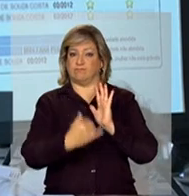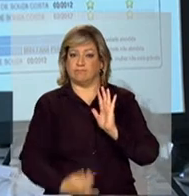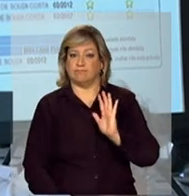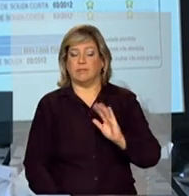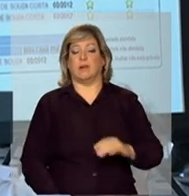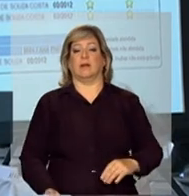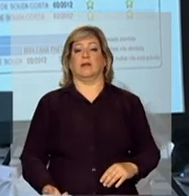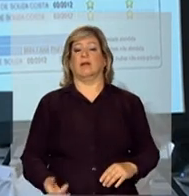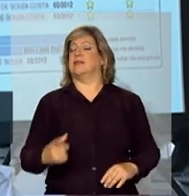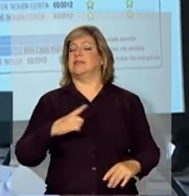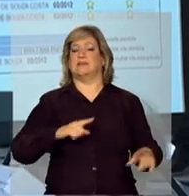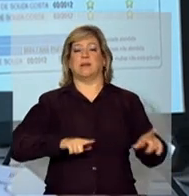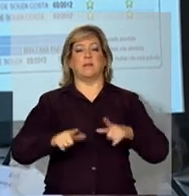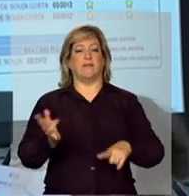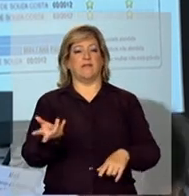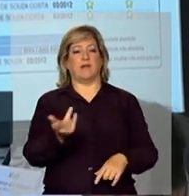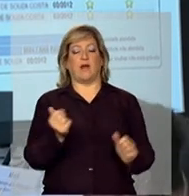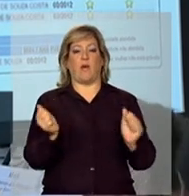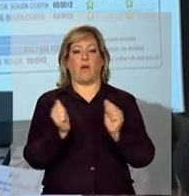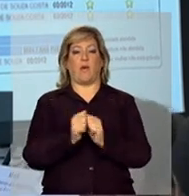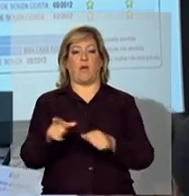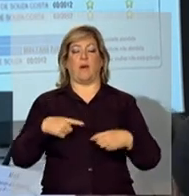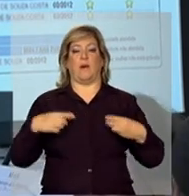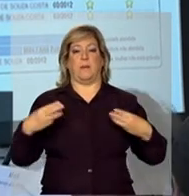trabalho fantástico com o Ministério da Educação,